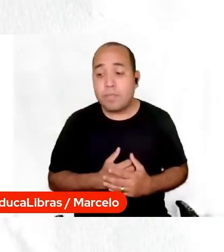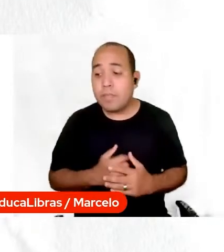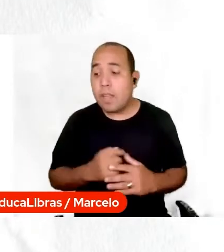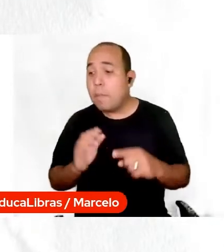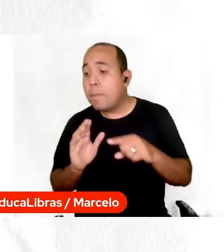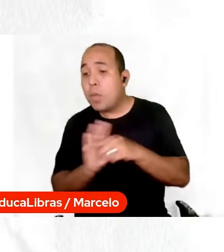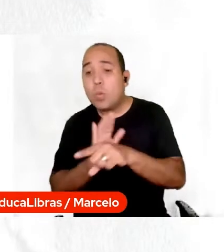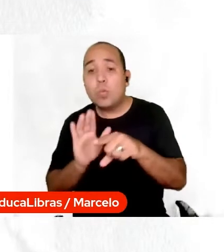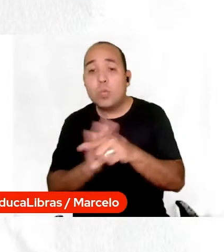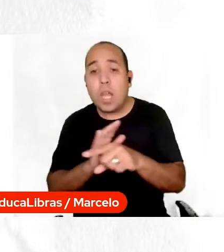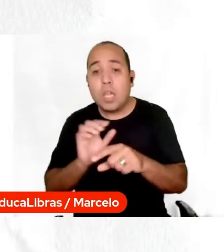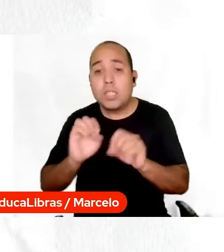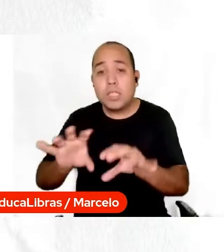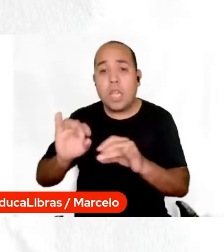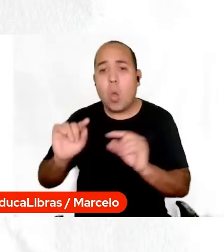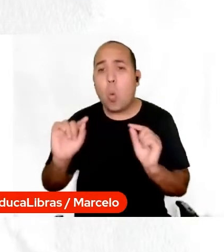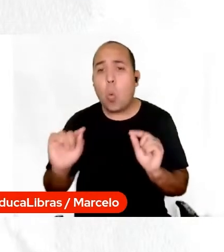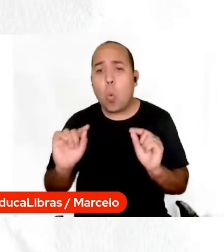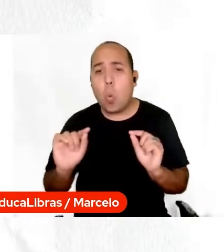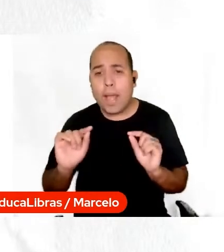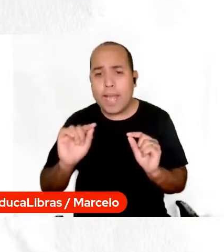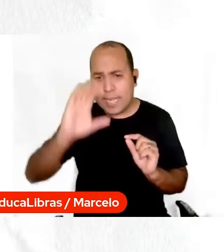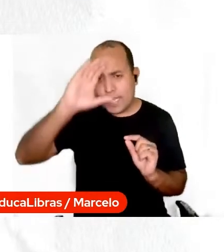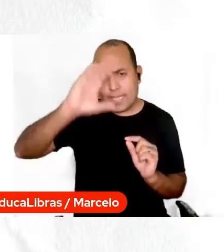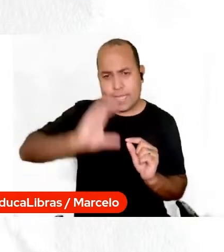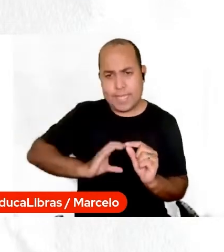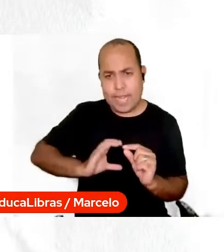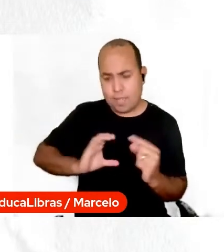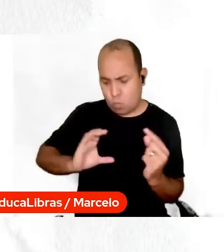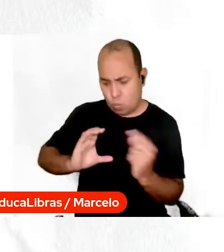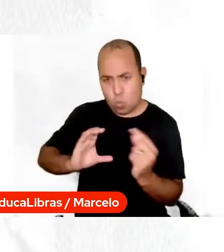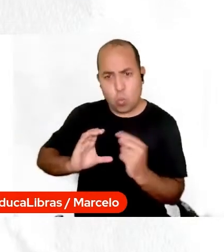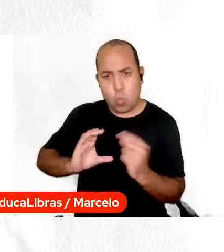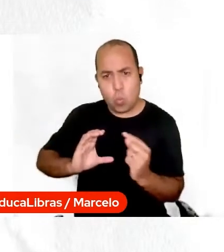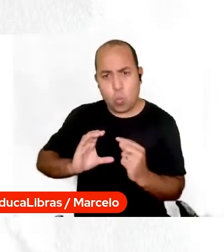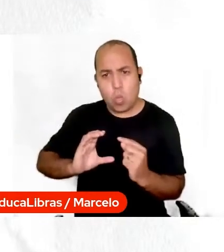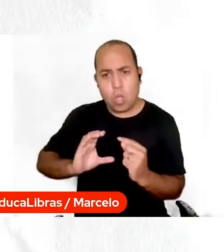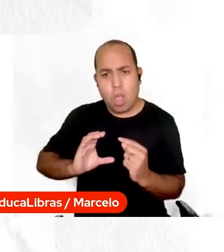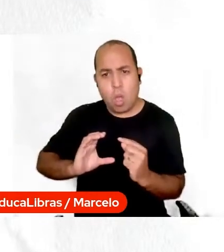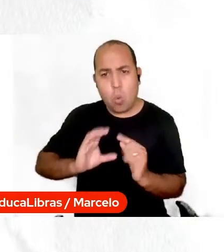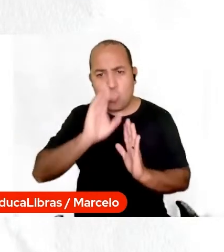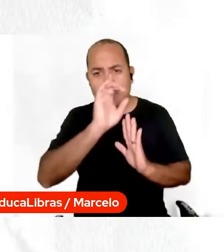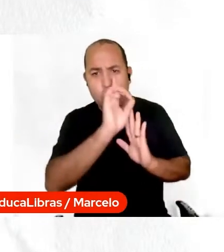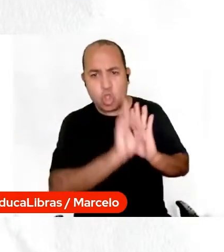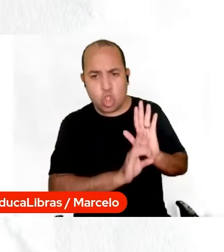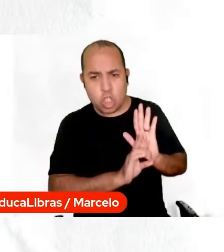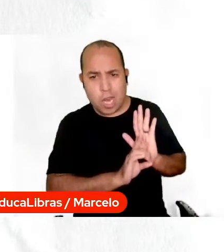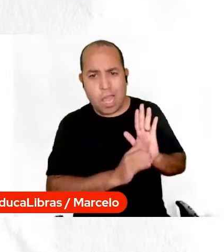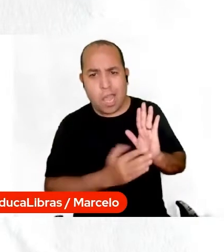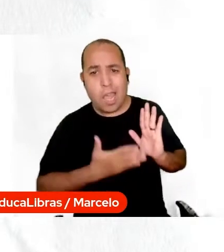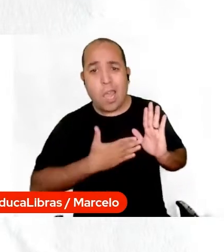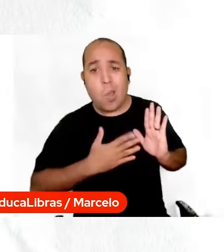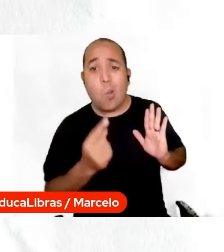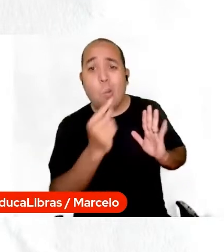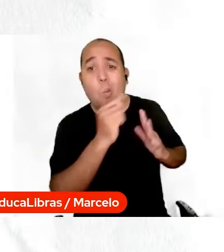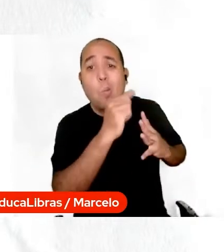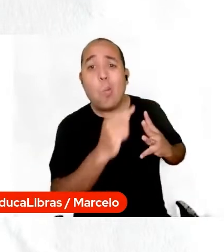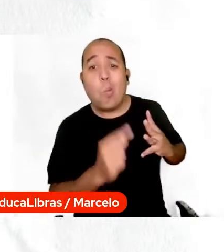cidadania, direitos, deveres. E, como isso é pulverizado, como isso é constante,